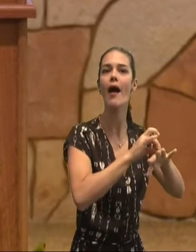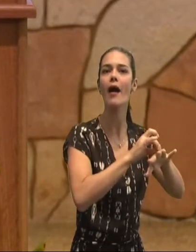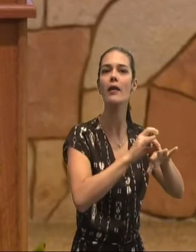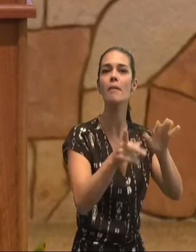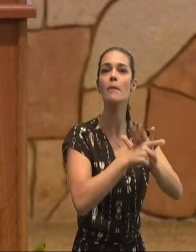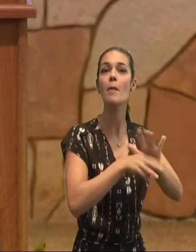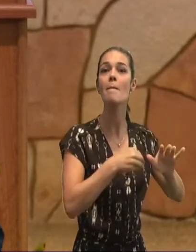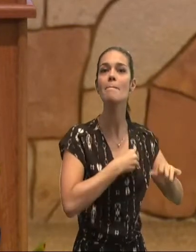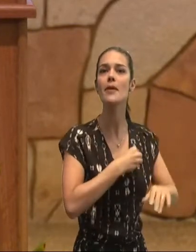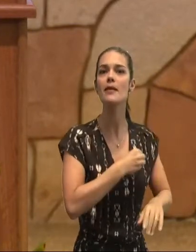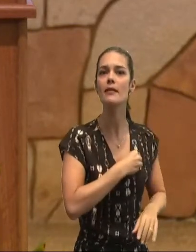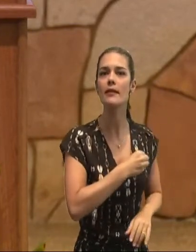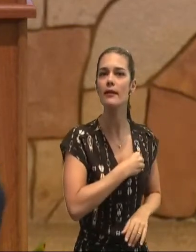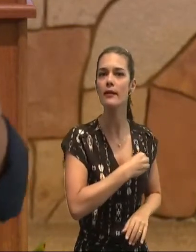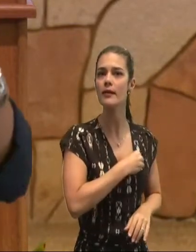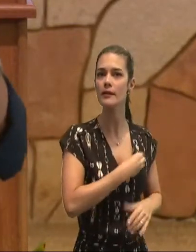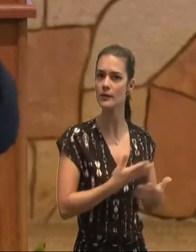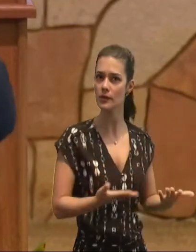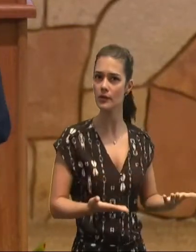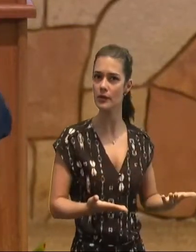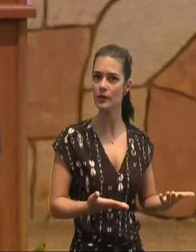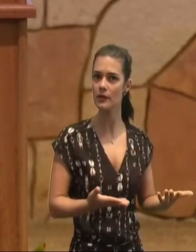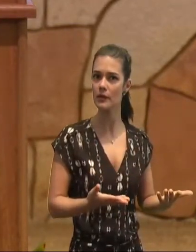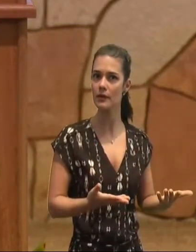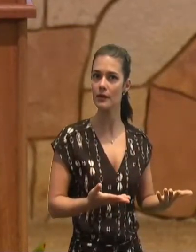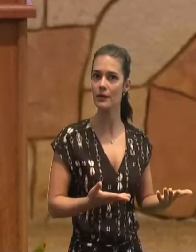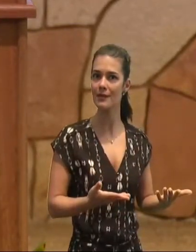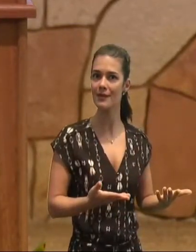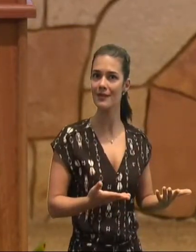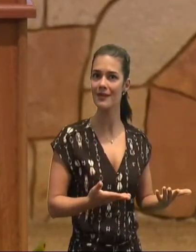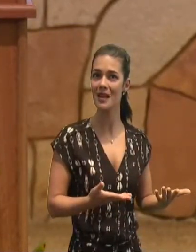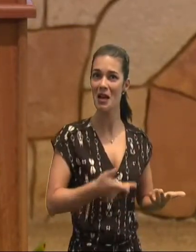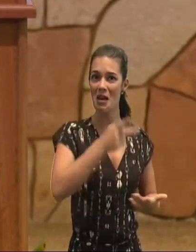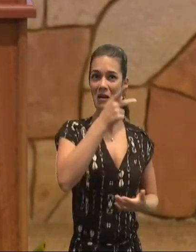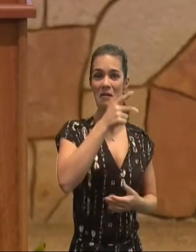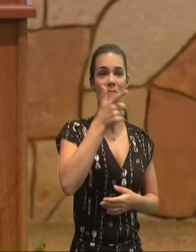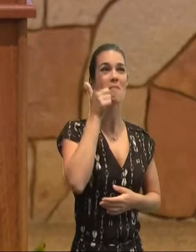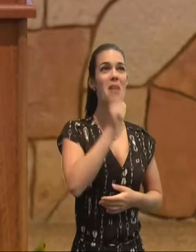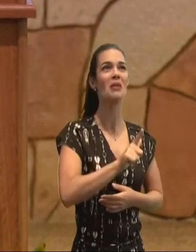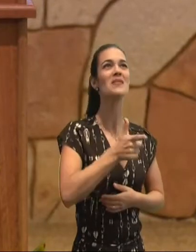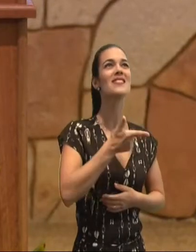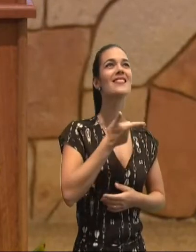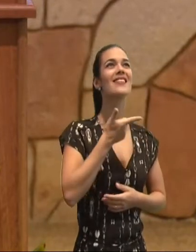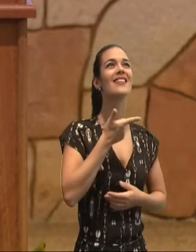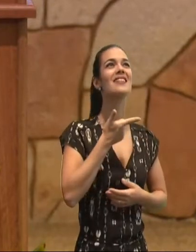e as pessoas, faziam isso, para satisfazer, o seu próprio ego, e o próprio eu,